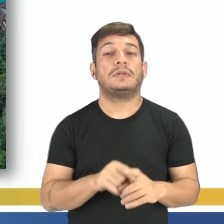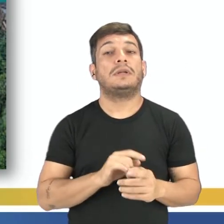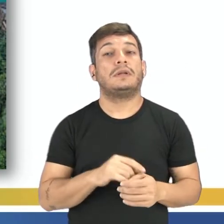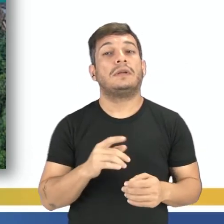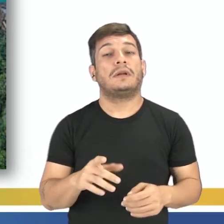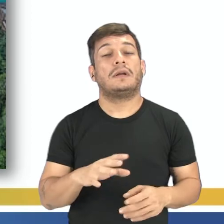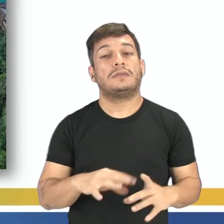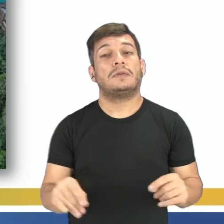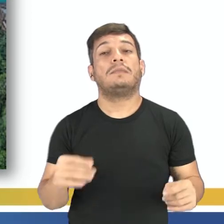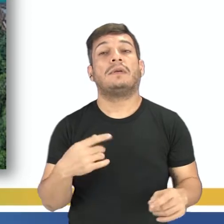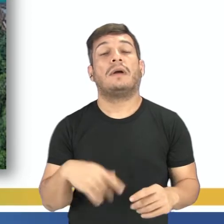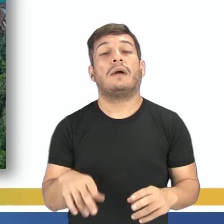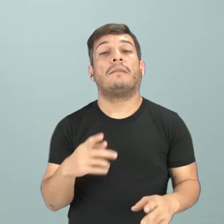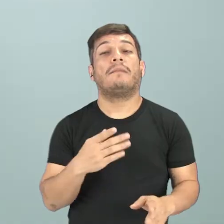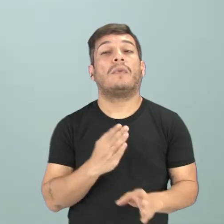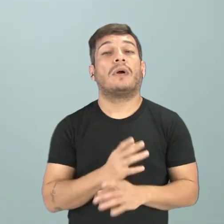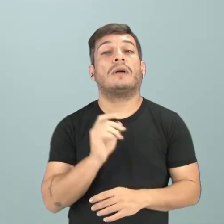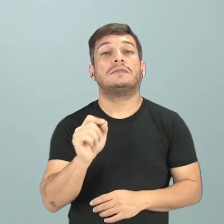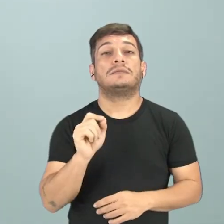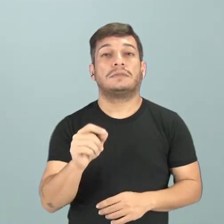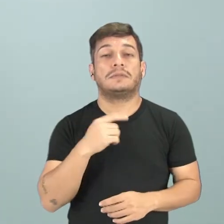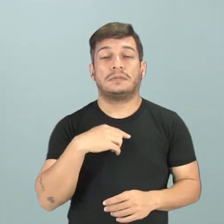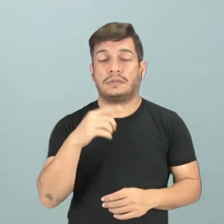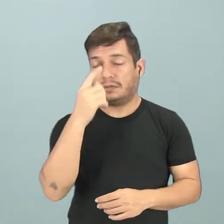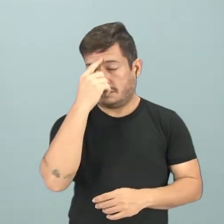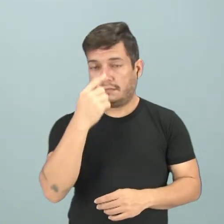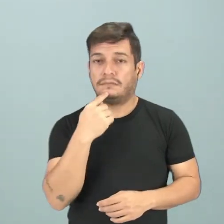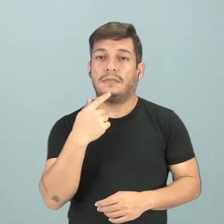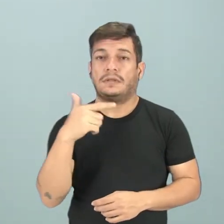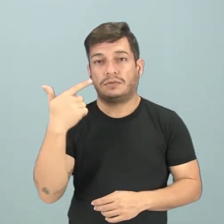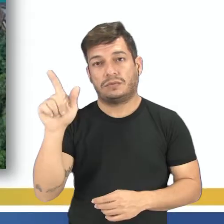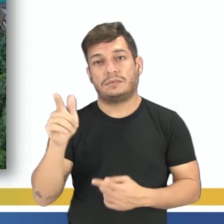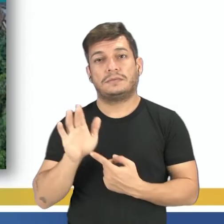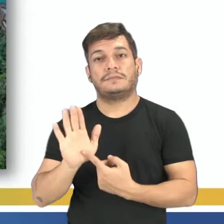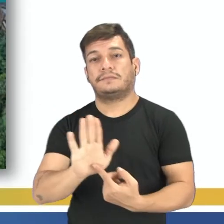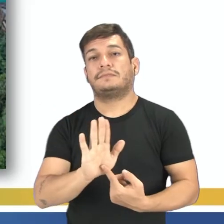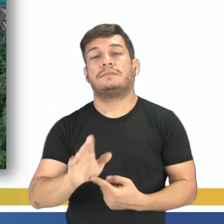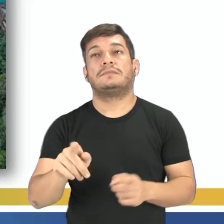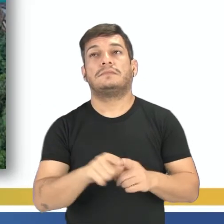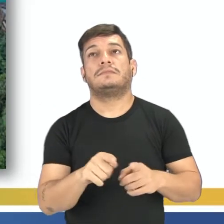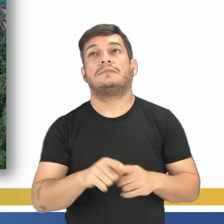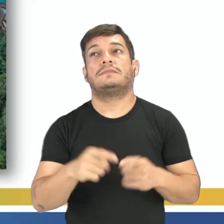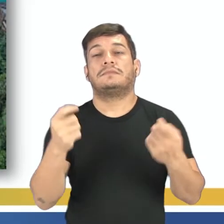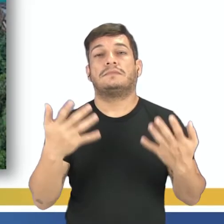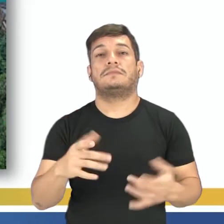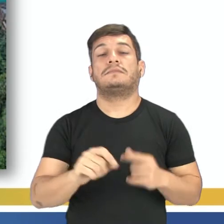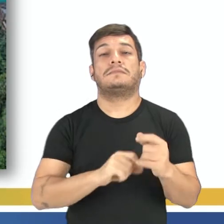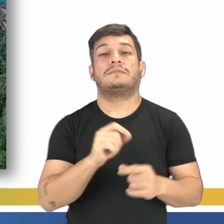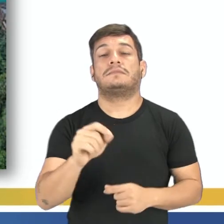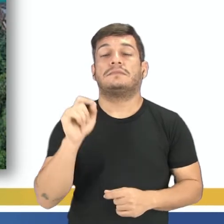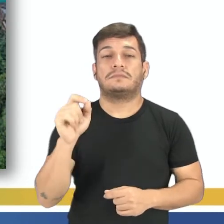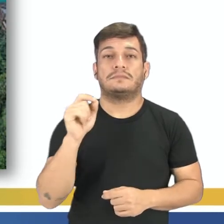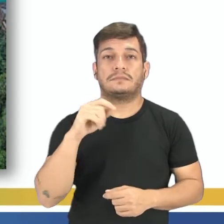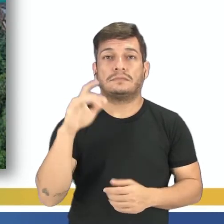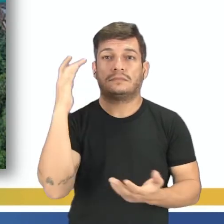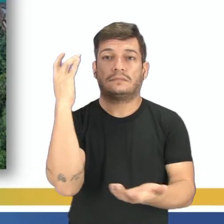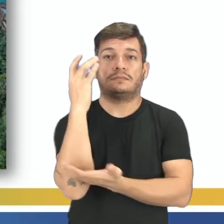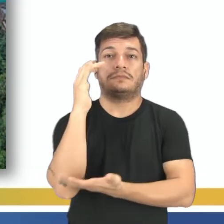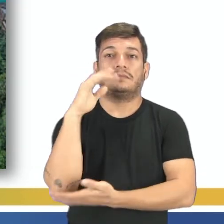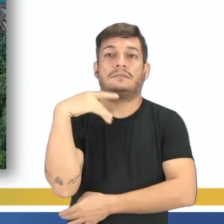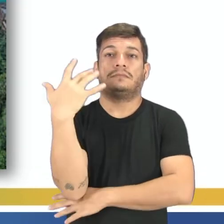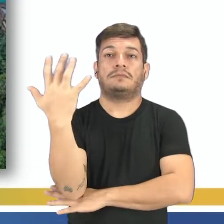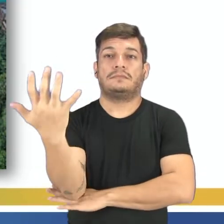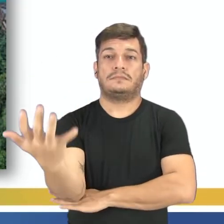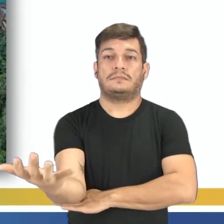desaparecem através da situação ilustrada na outra imagem, que retrata justamente o quê? Tanta madeira